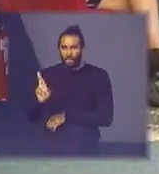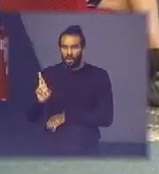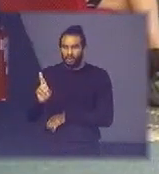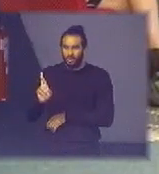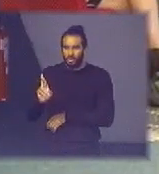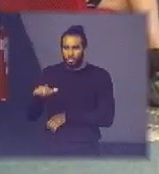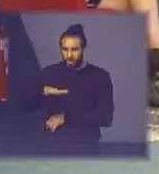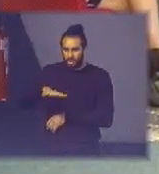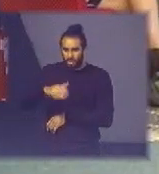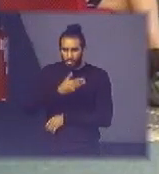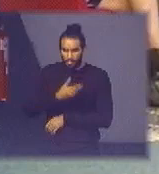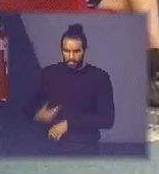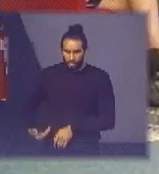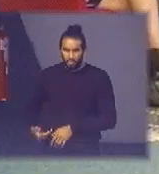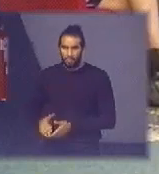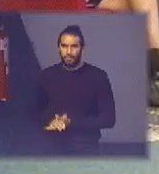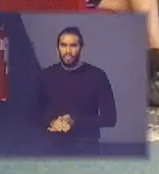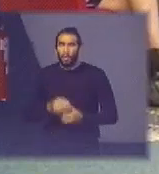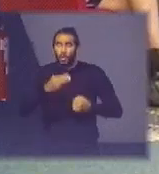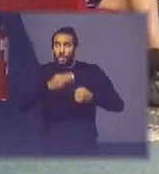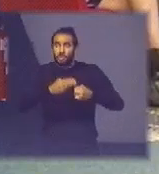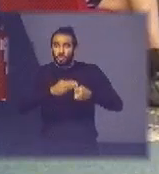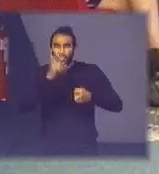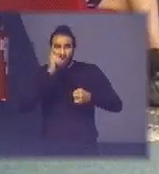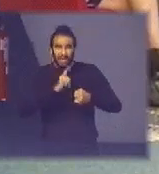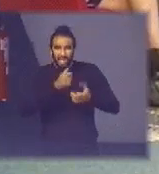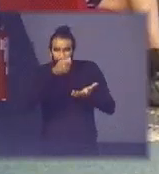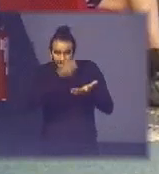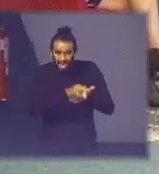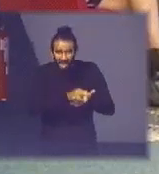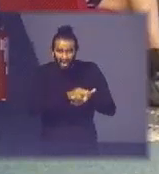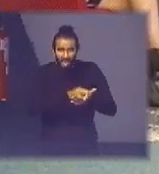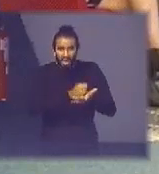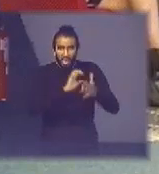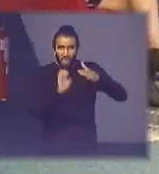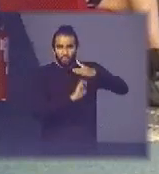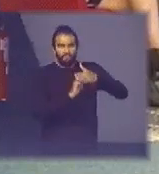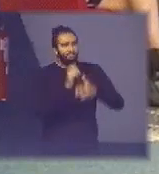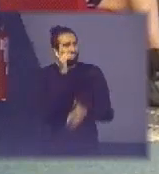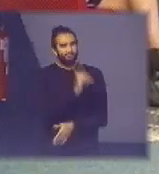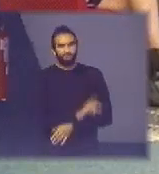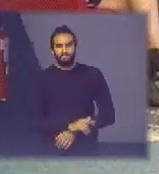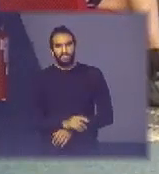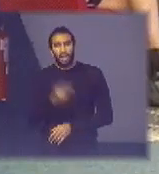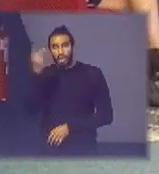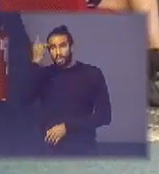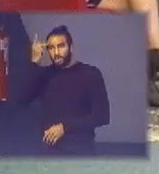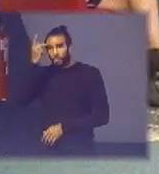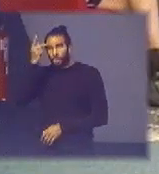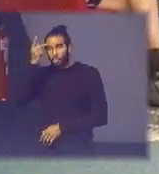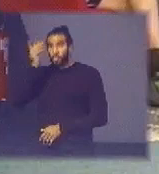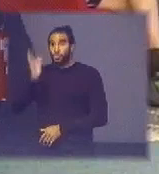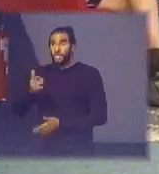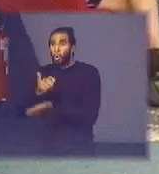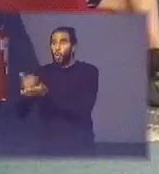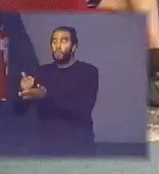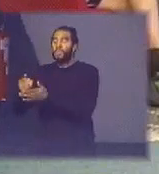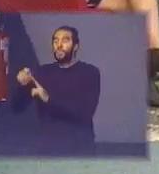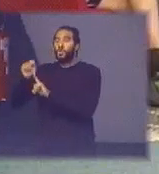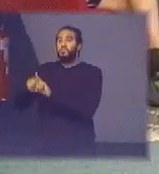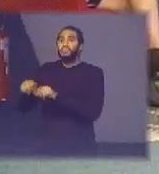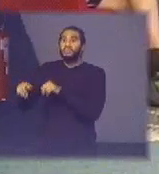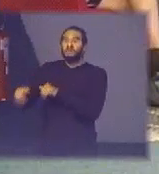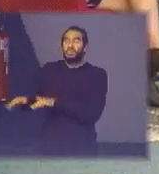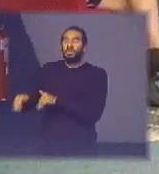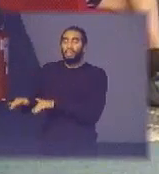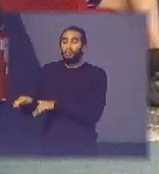os municípios não estão conseguindo pagar as empresas em São Paulo está previsto o calote a partir de setembro desse ano o município de São Paulo